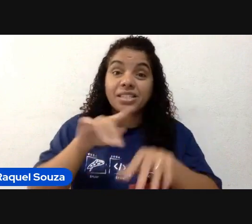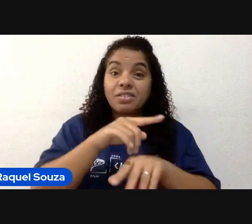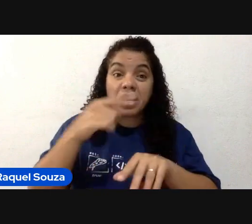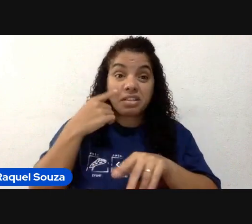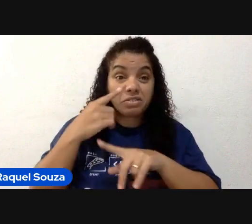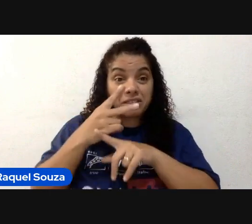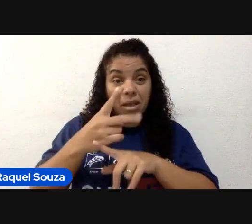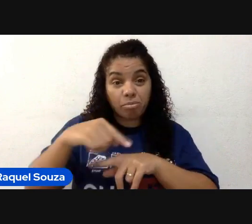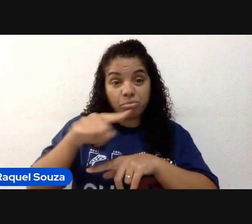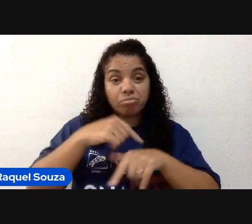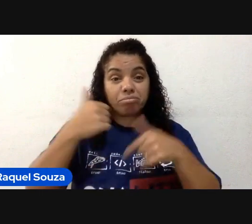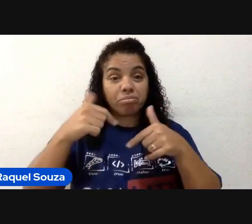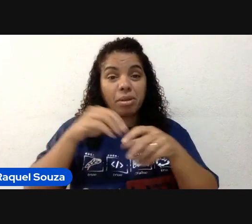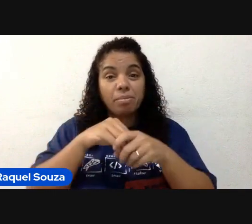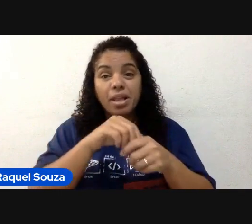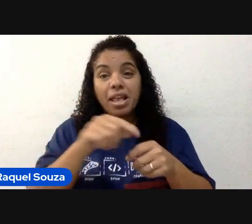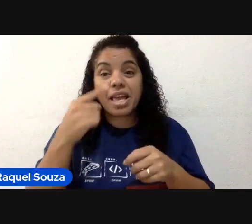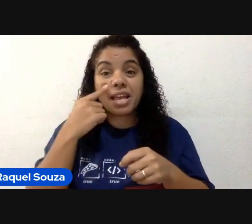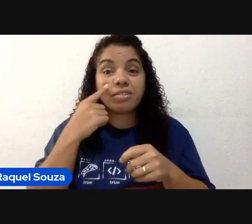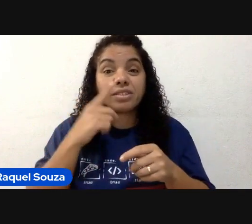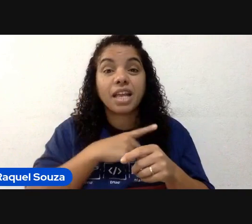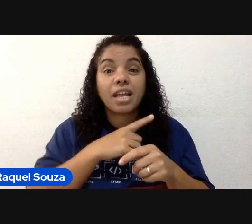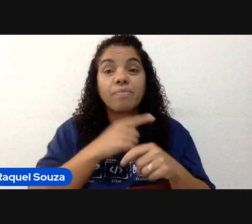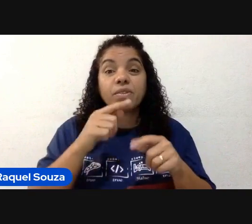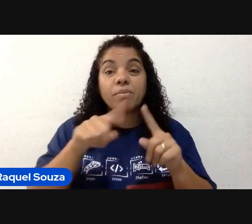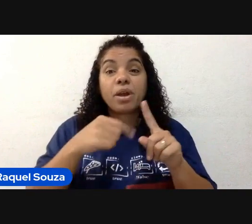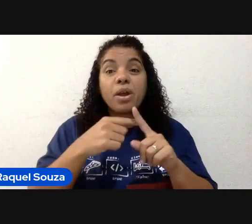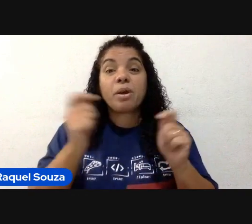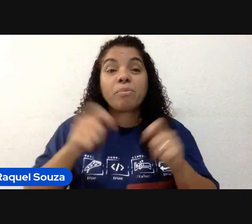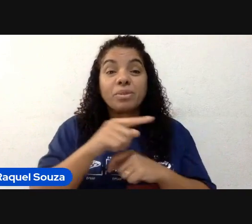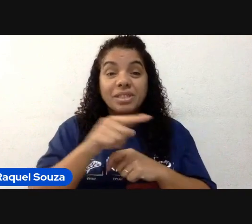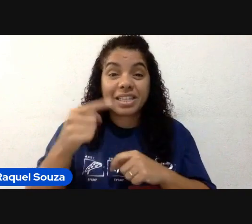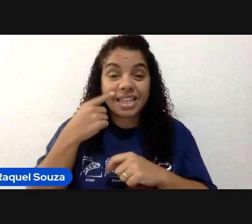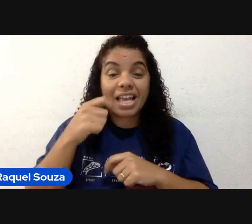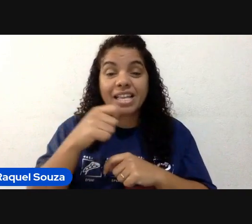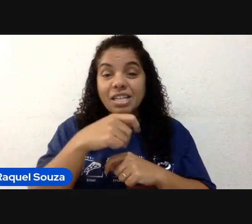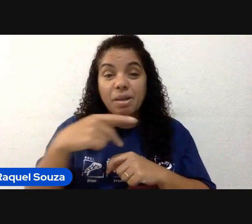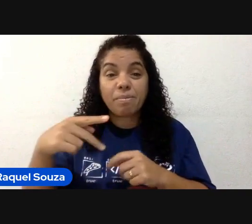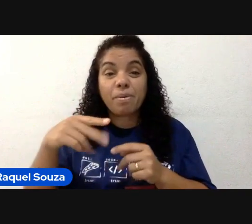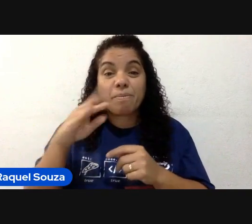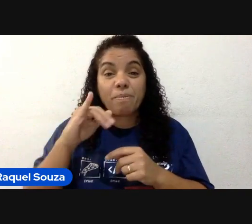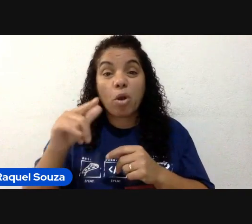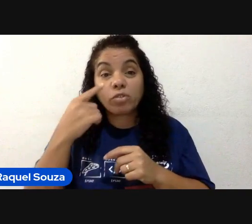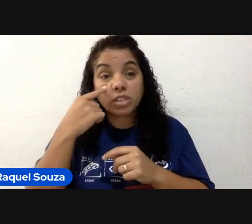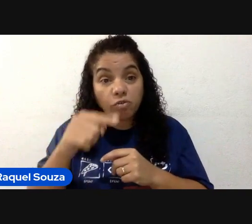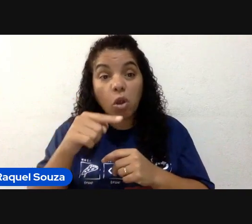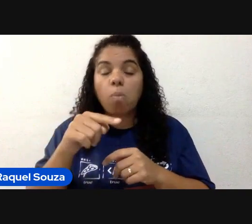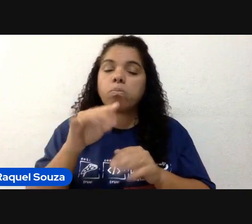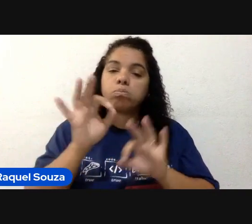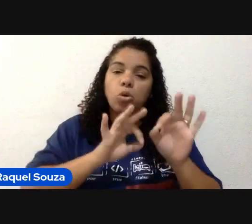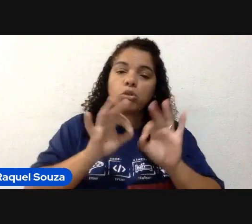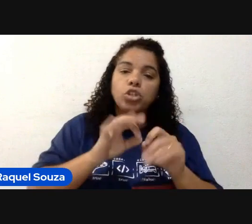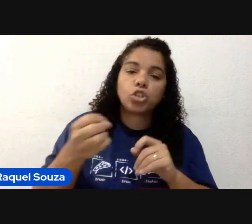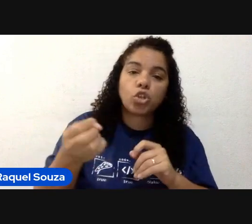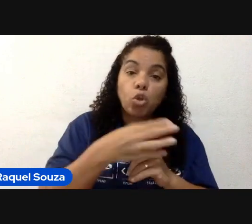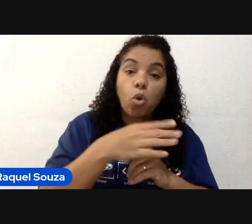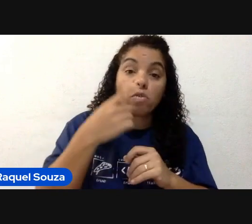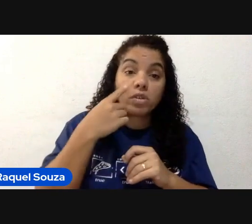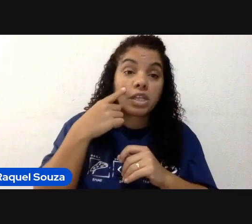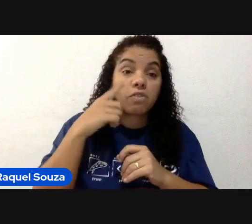emprego, aparece uma possibilidade de aplicativos móveis, você viu um projeto novo na sua empresa que é sobre Flutter.